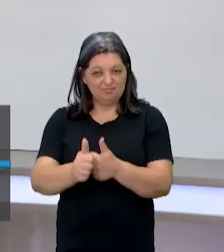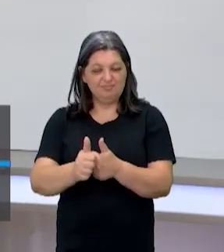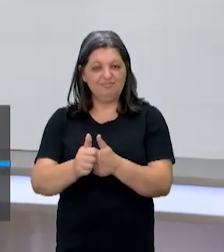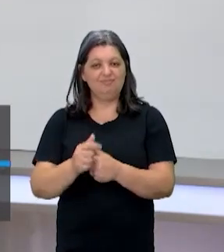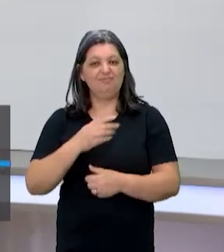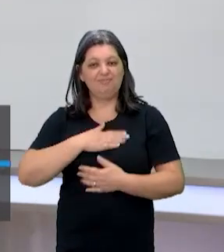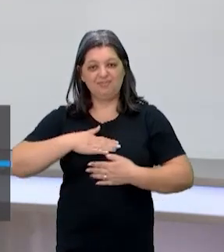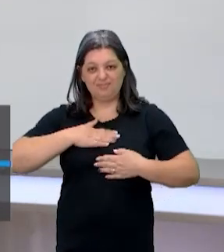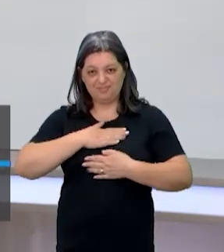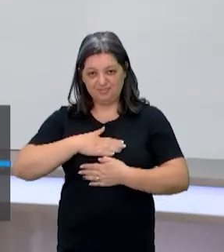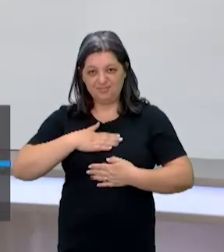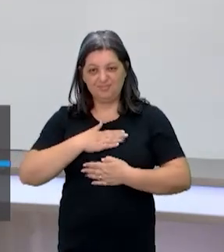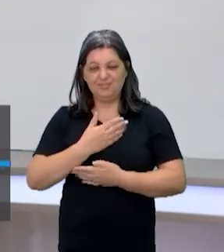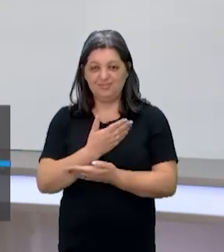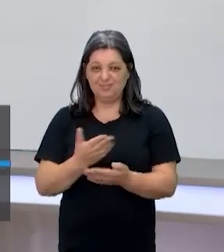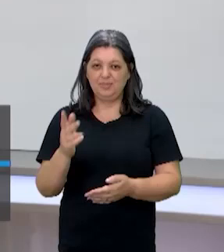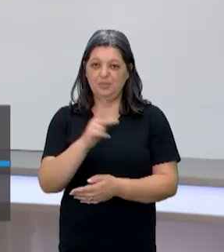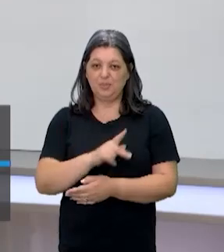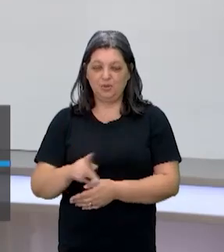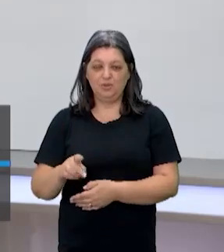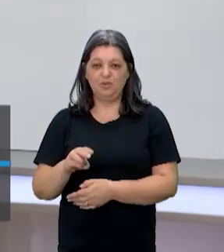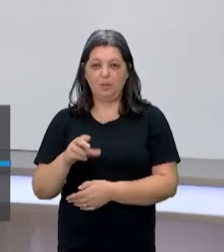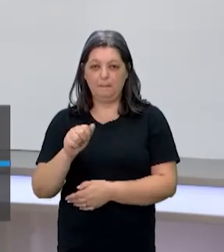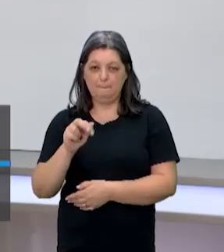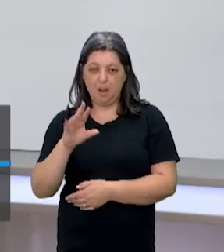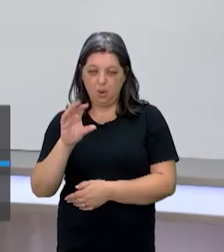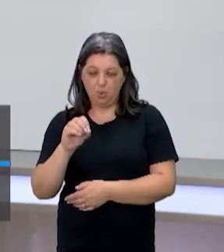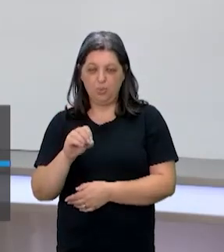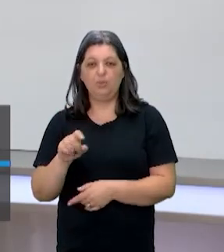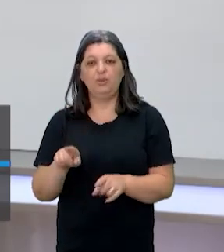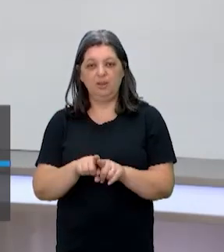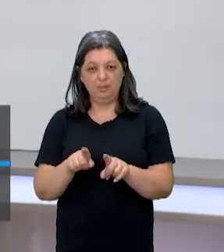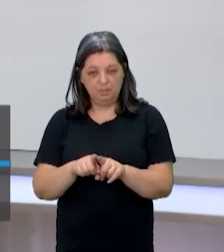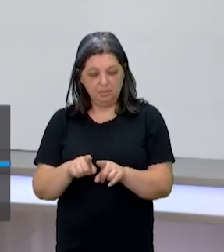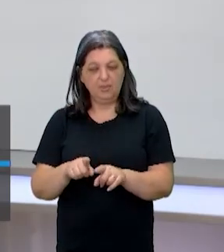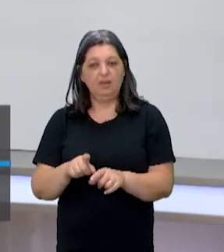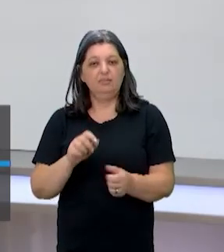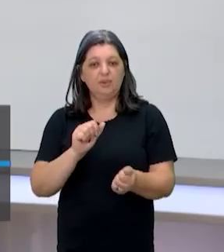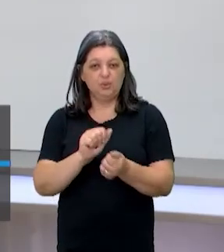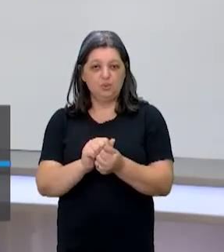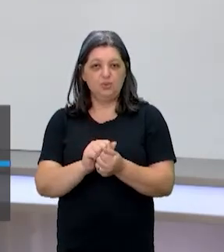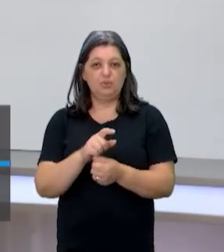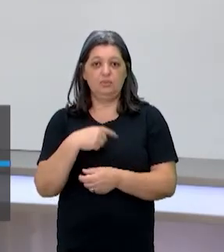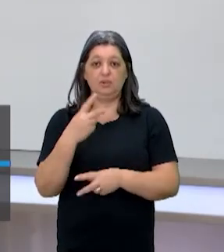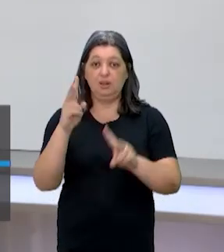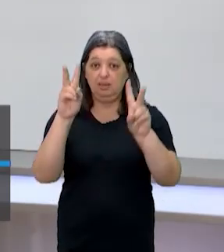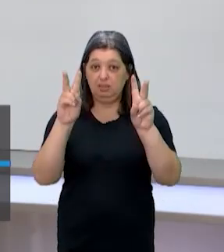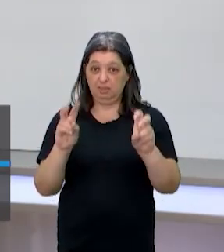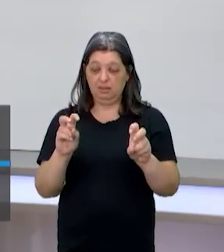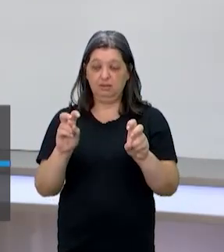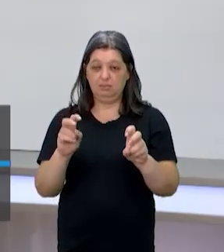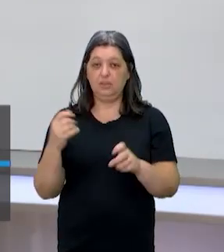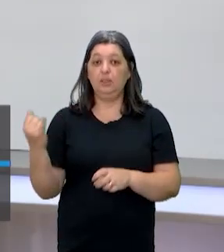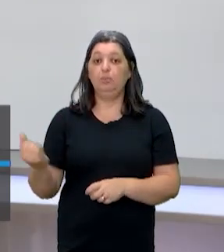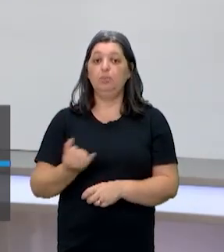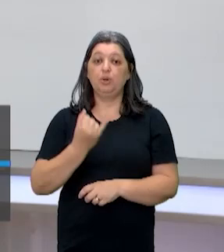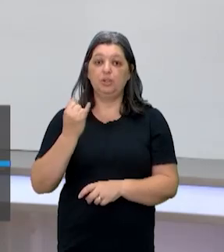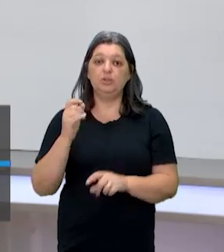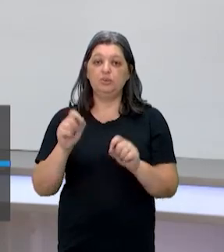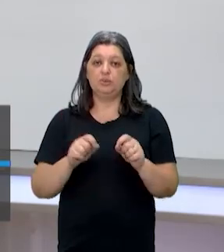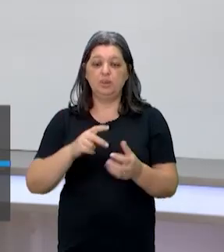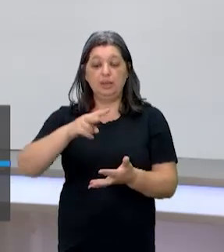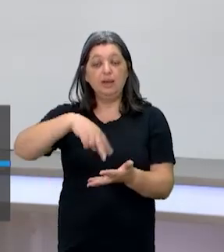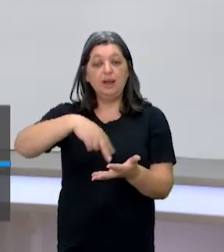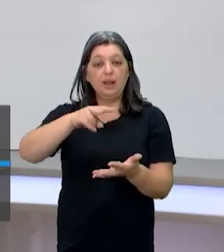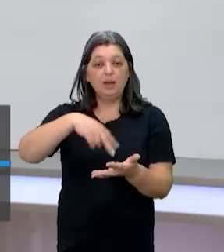prazer estar com vocês. Esse professor Mauro, que aqui nos acompanha, vai falar com a gente de assunto muito importante, que é a questão da